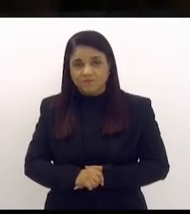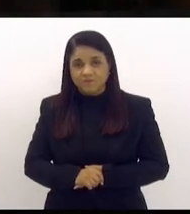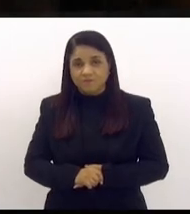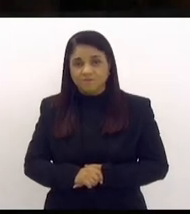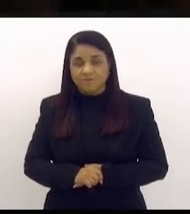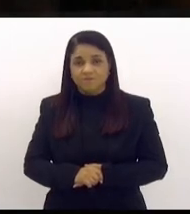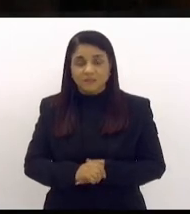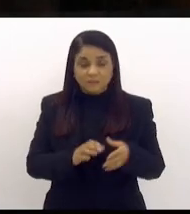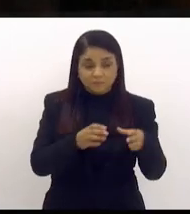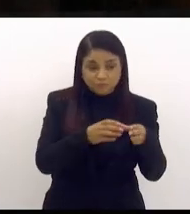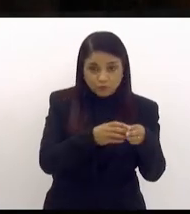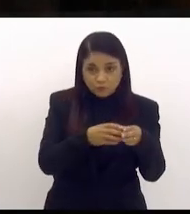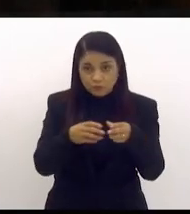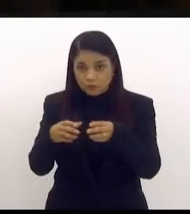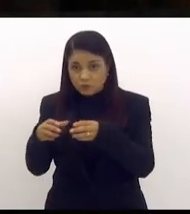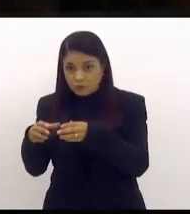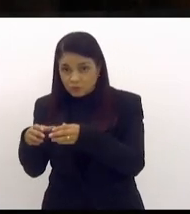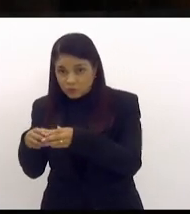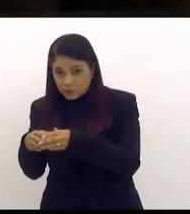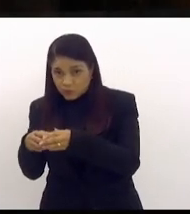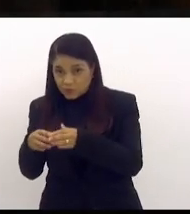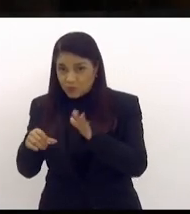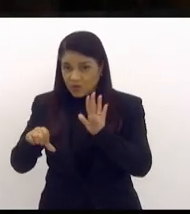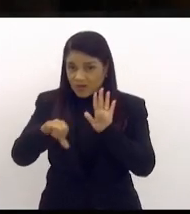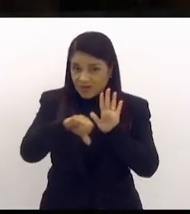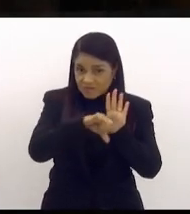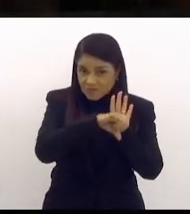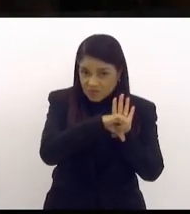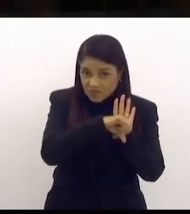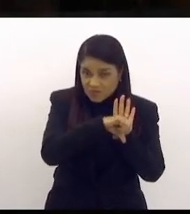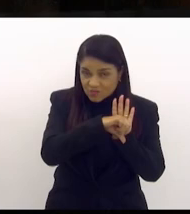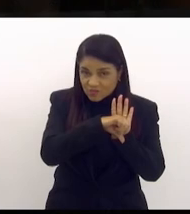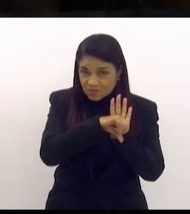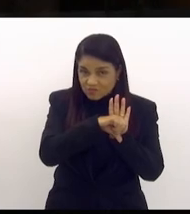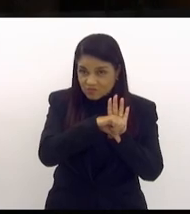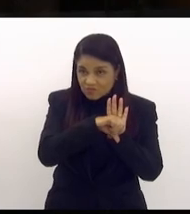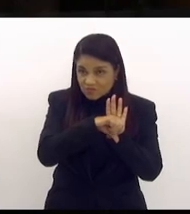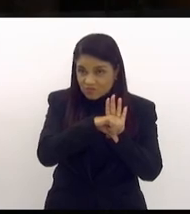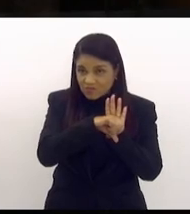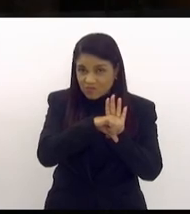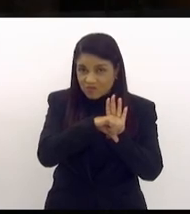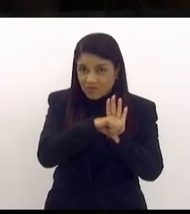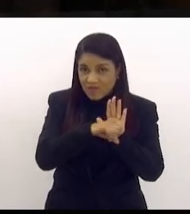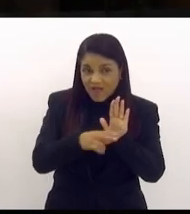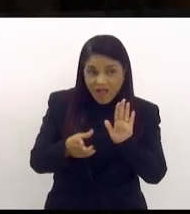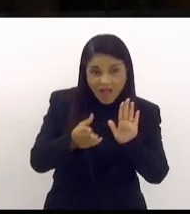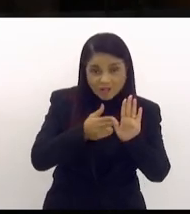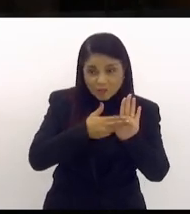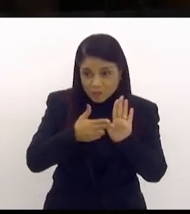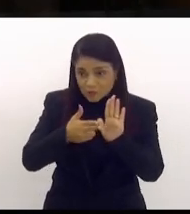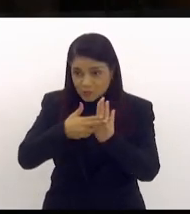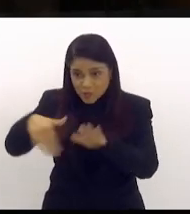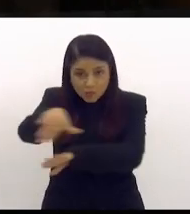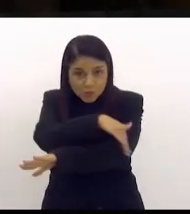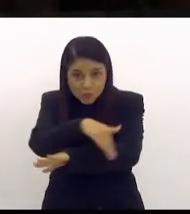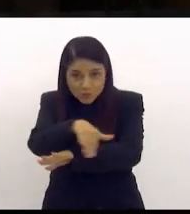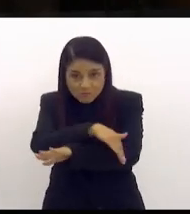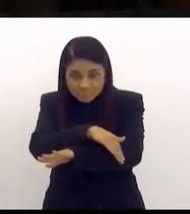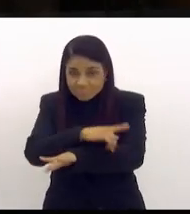forças deletérias, criminosas, começam a se unir, o risco é muito grande.